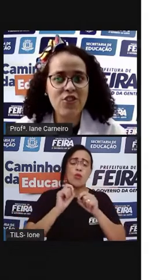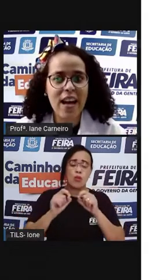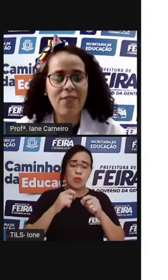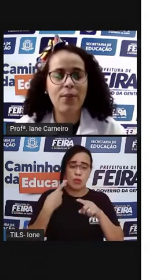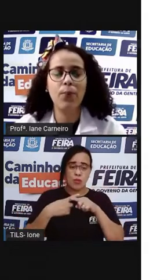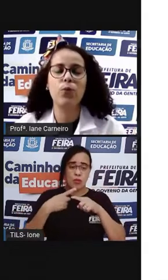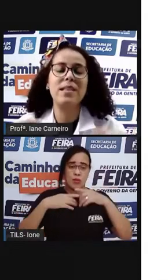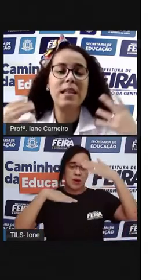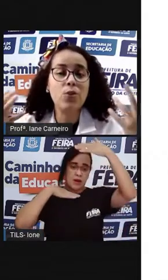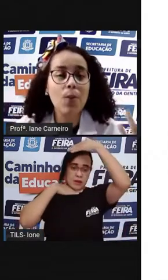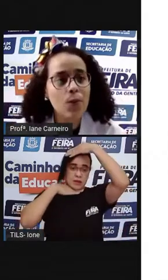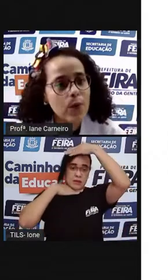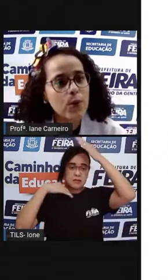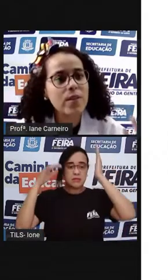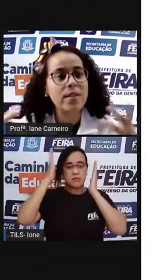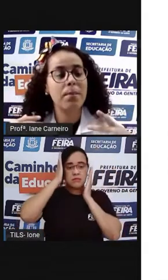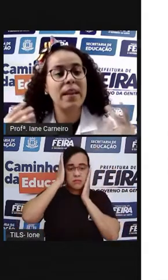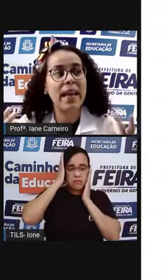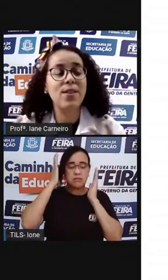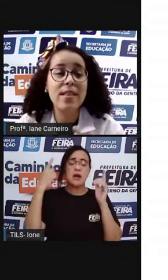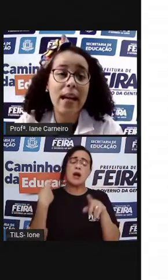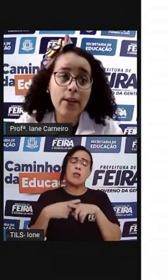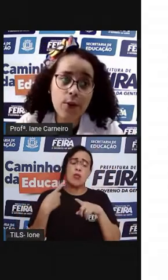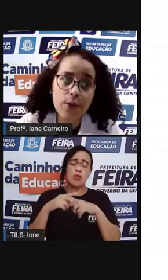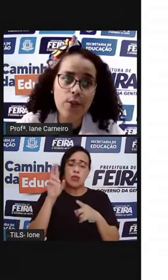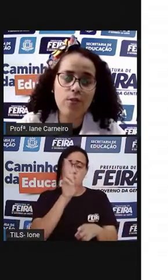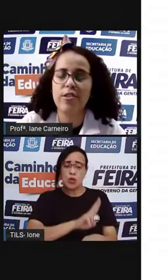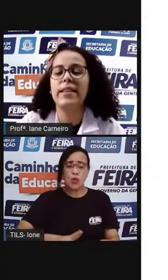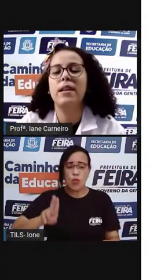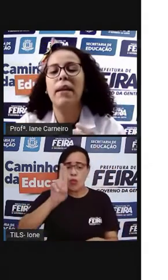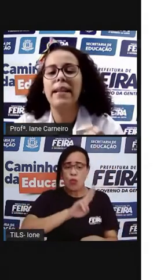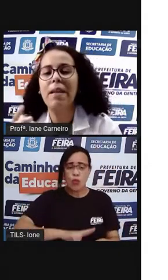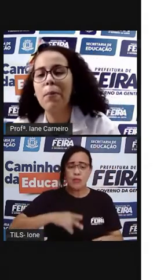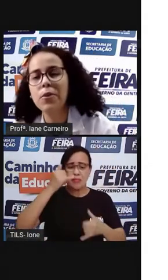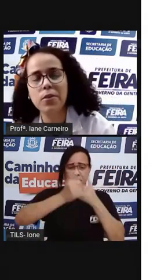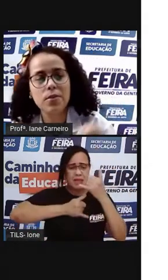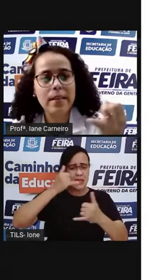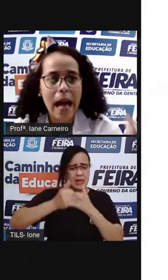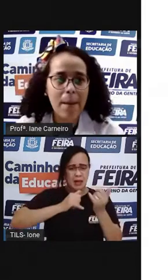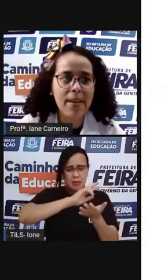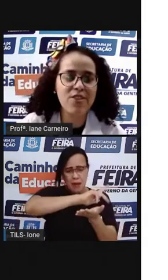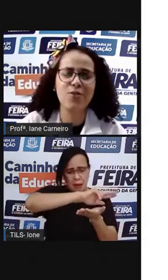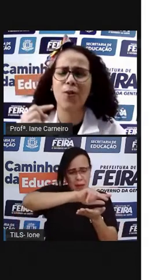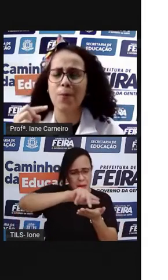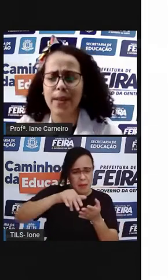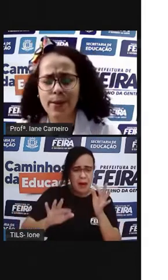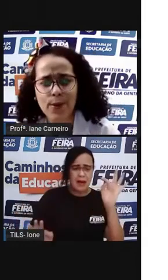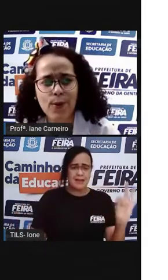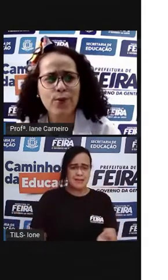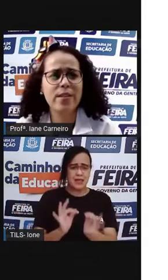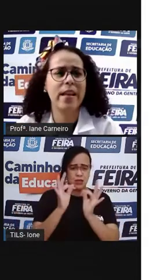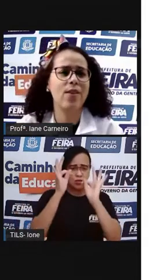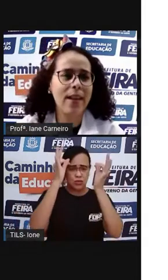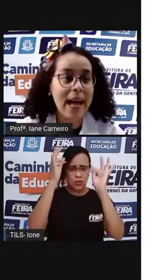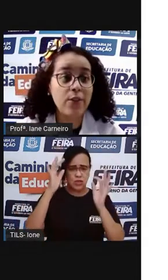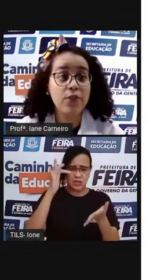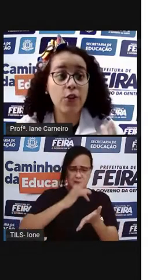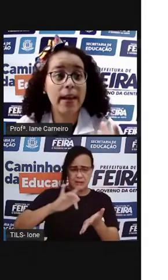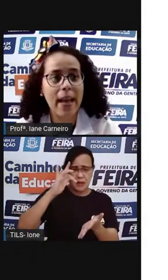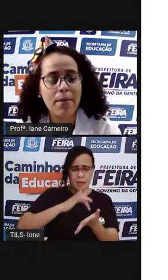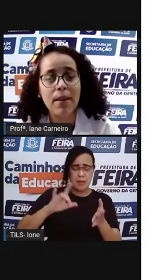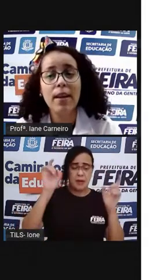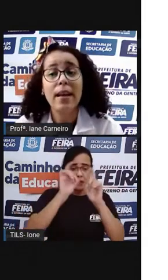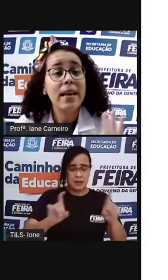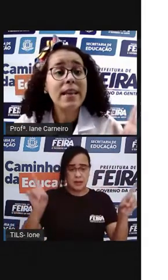ela estava usando muitos brinquedos eletrônicos, né? Então, ela estava muito no tablet, no computador, no celular, no